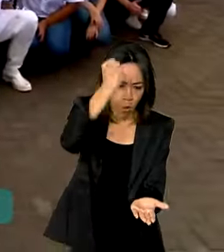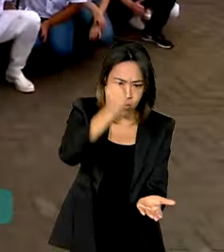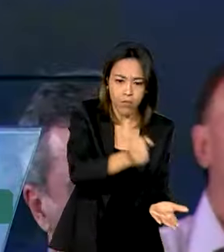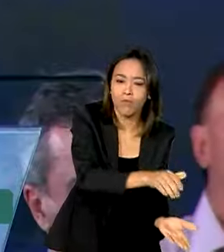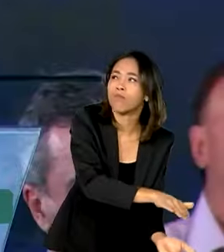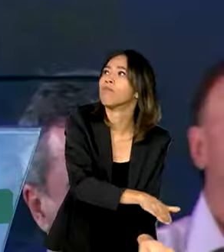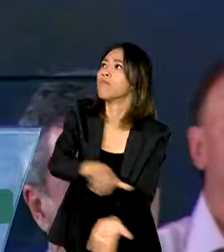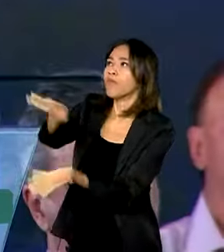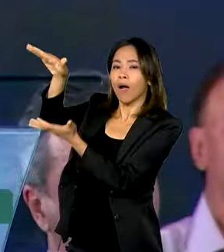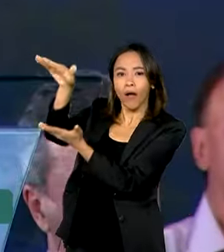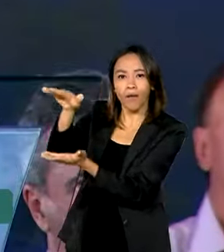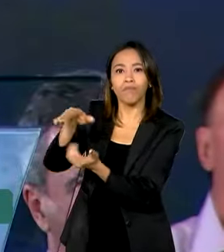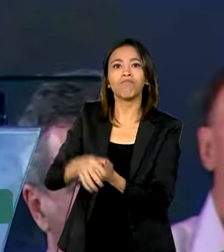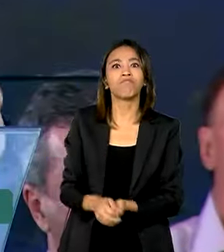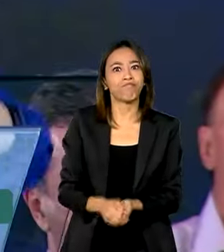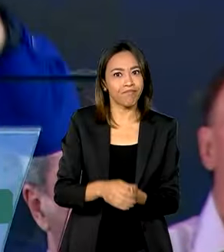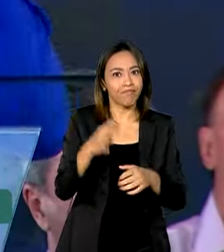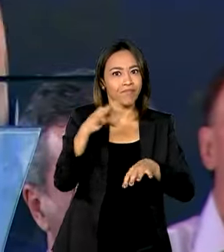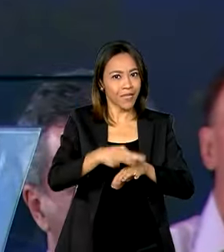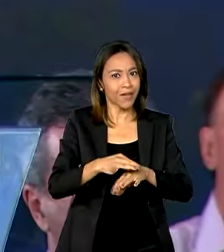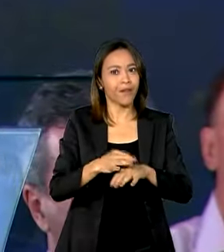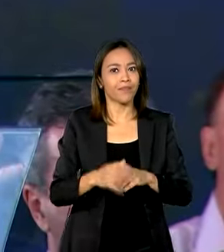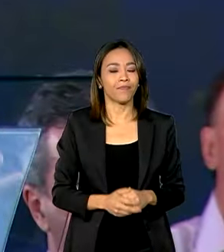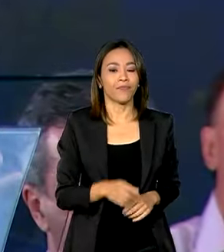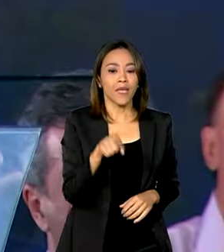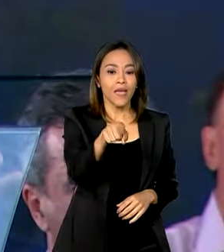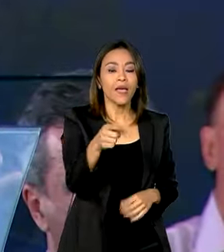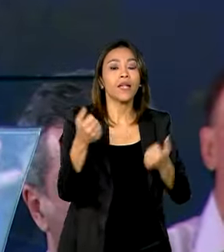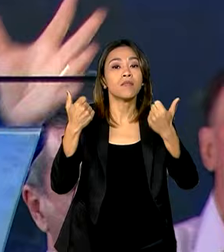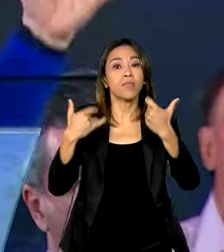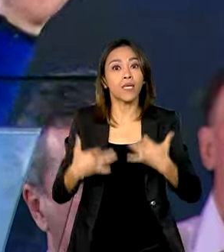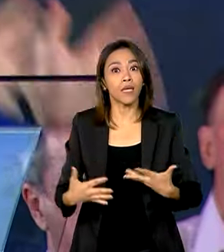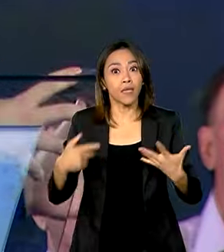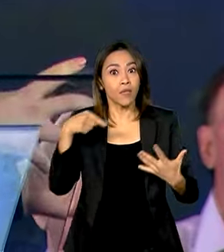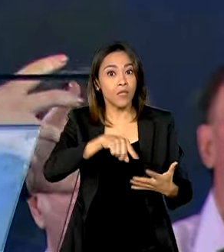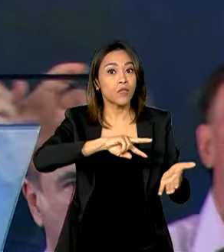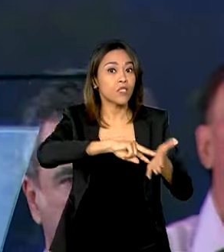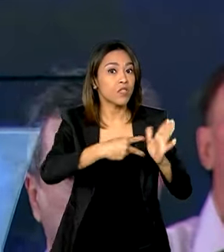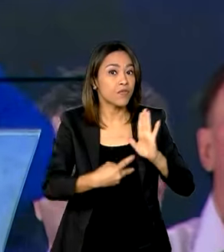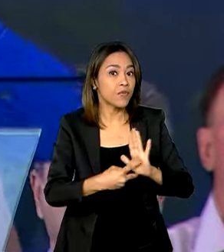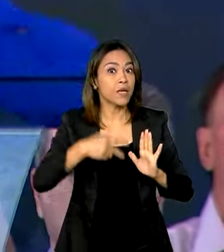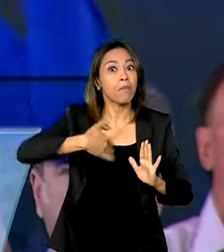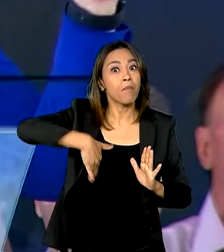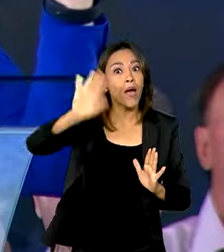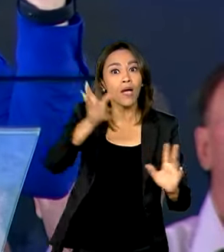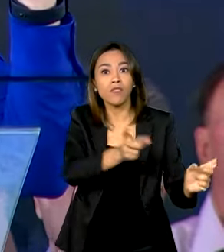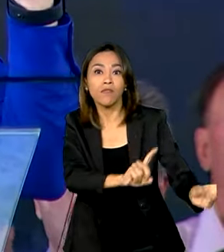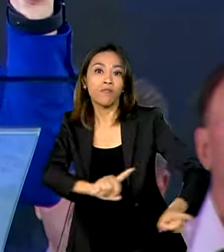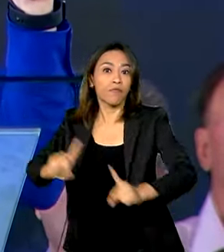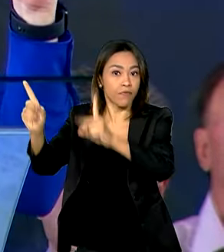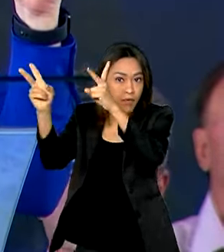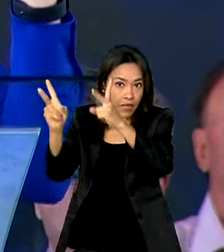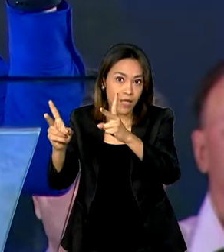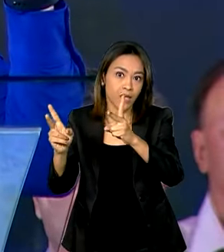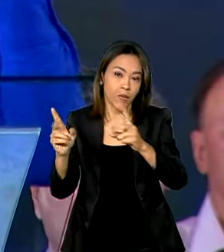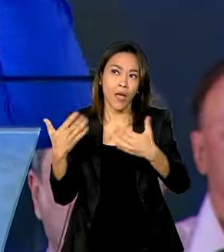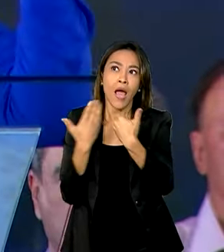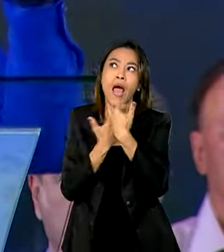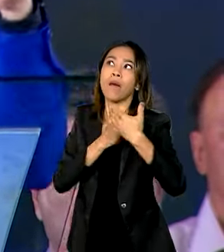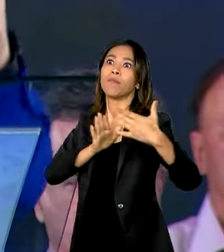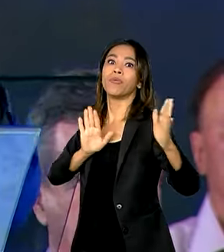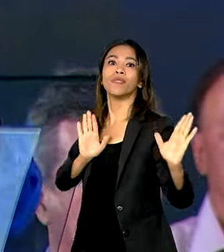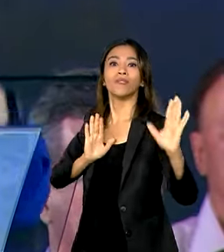asiático. Essa planta significa mais exportação. Este evento significa abrir o mercado